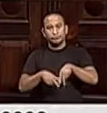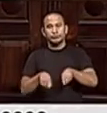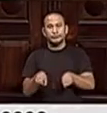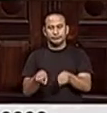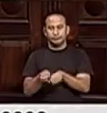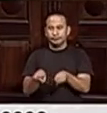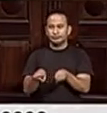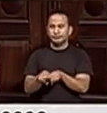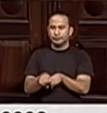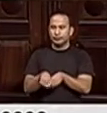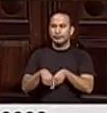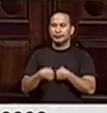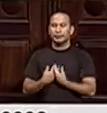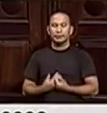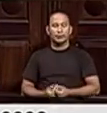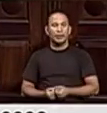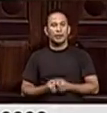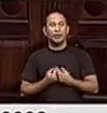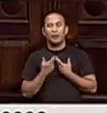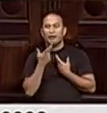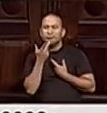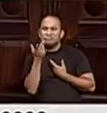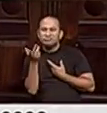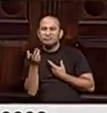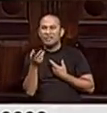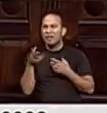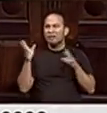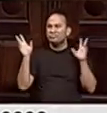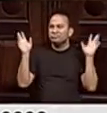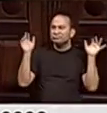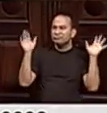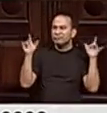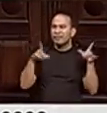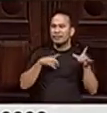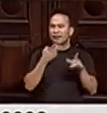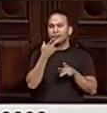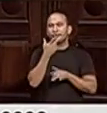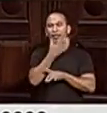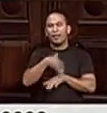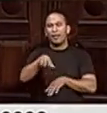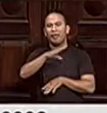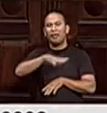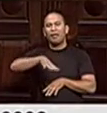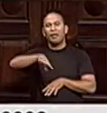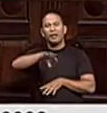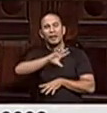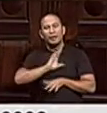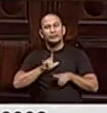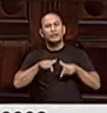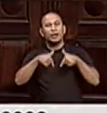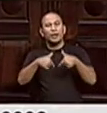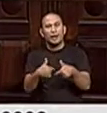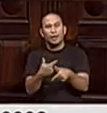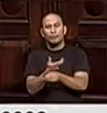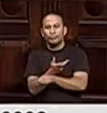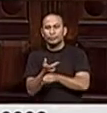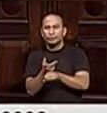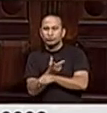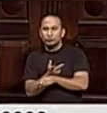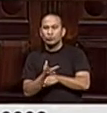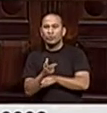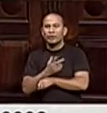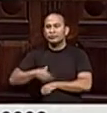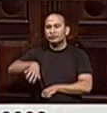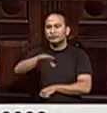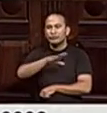também os comentários proferidos e a ação da Procuradora-Geral da República,